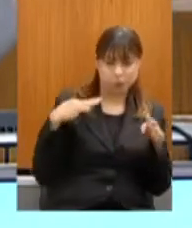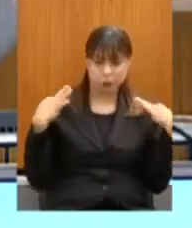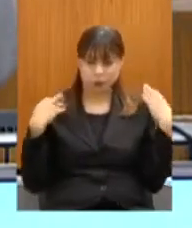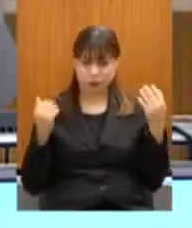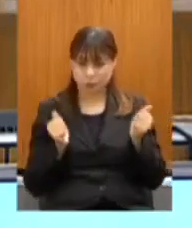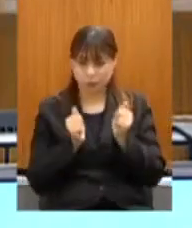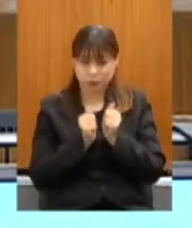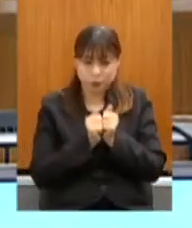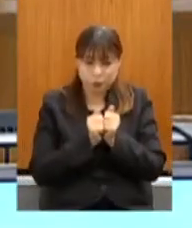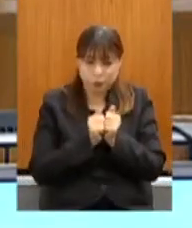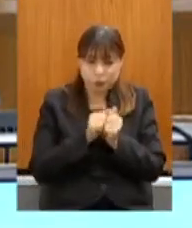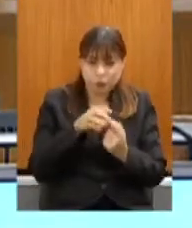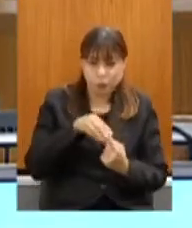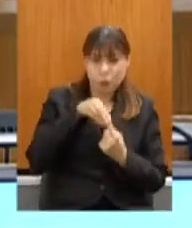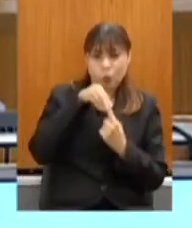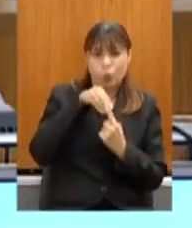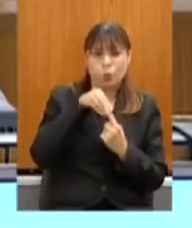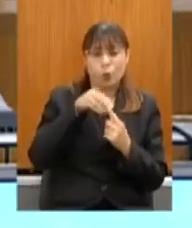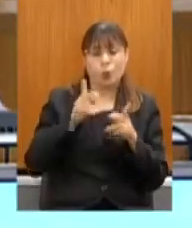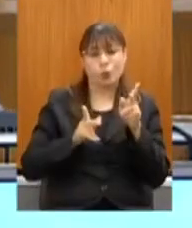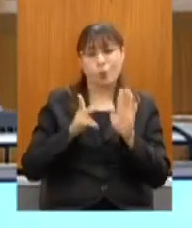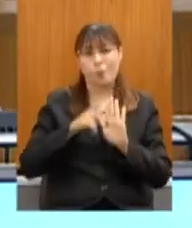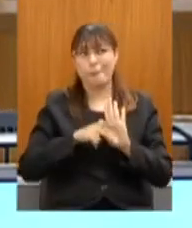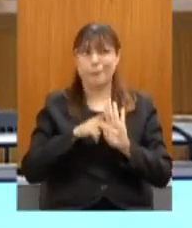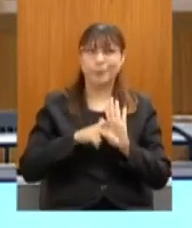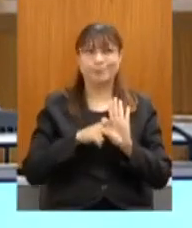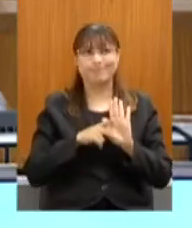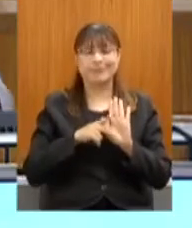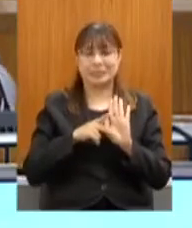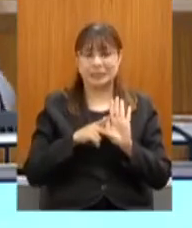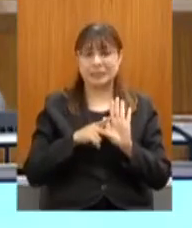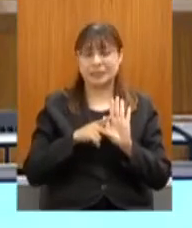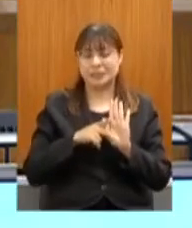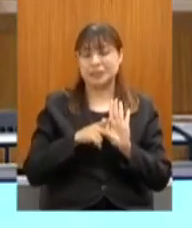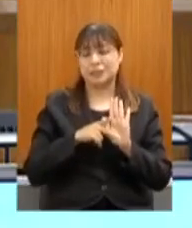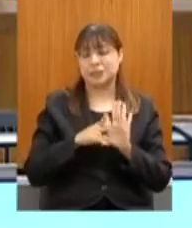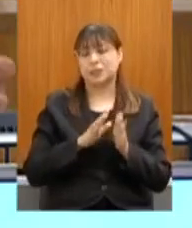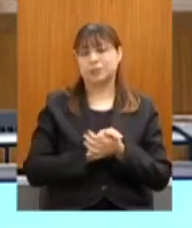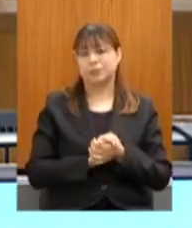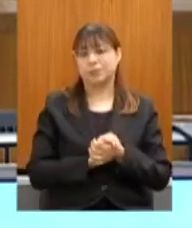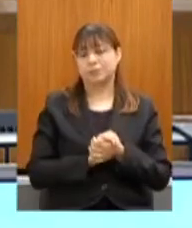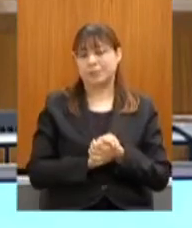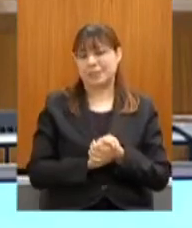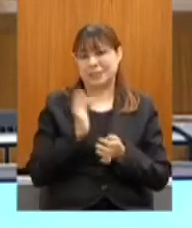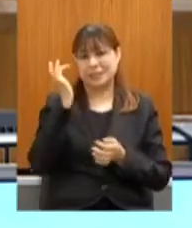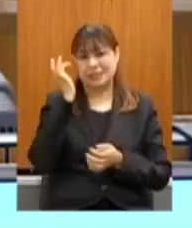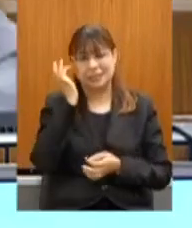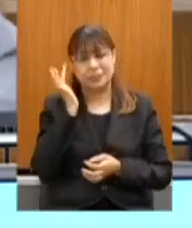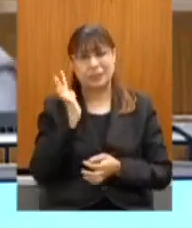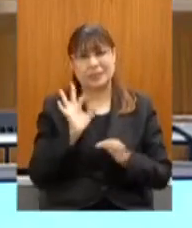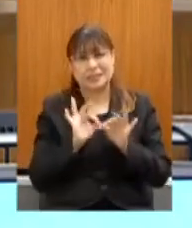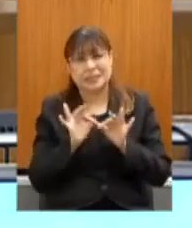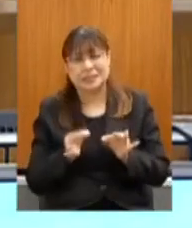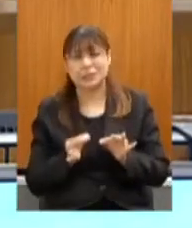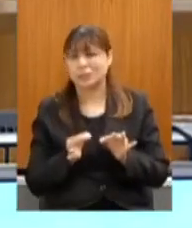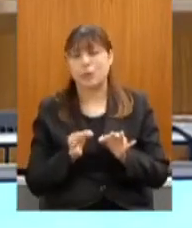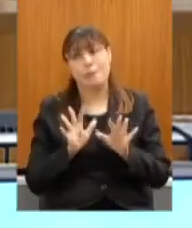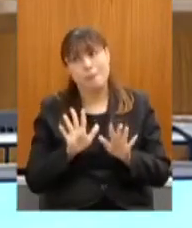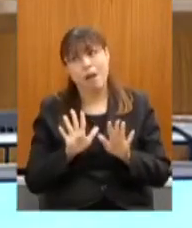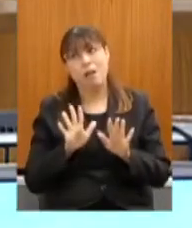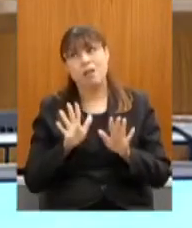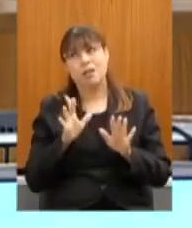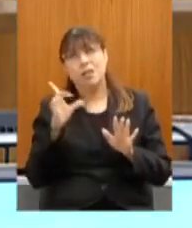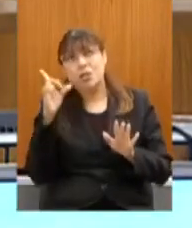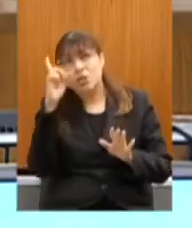único, o que significa que não é simples, mas também não é difícil